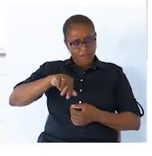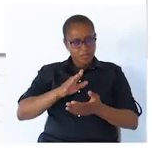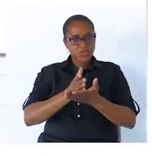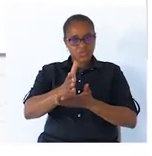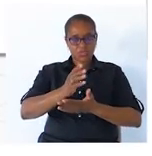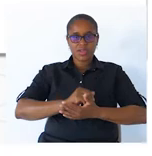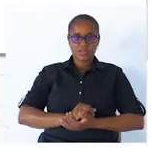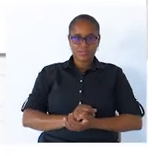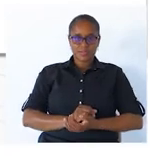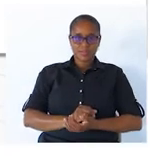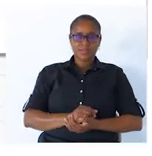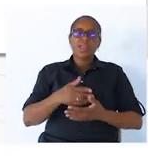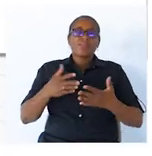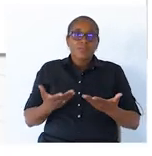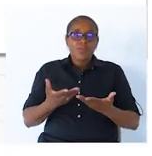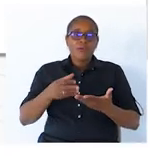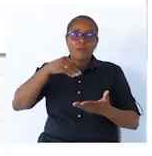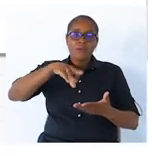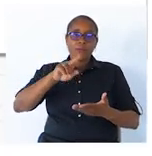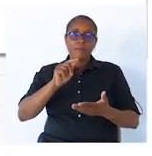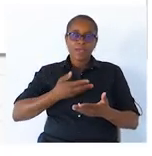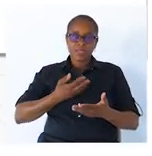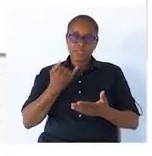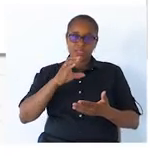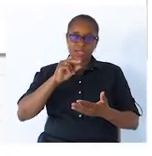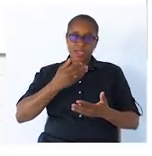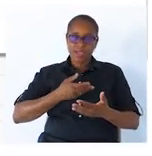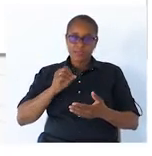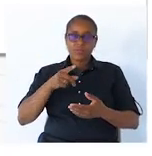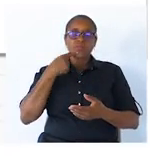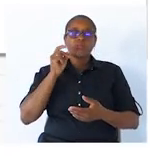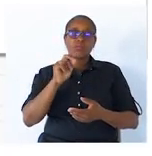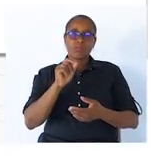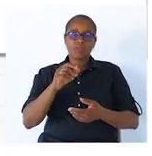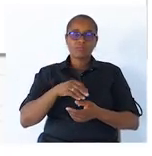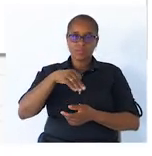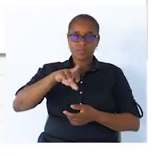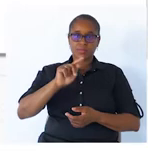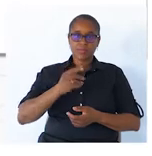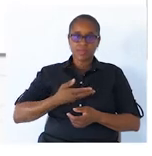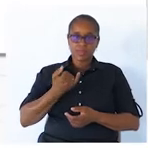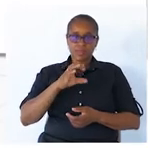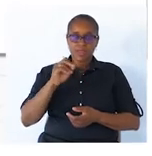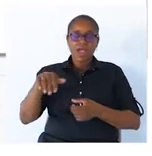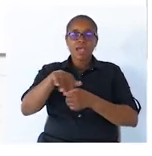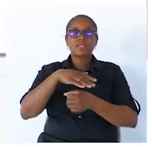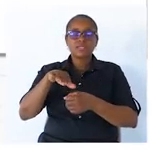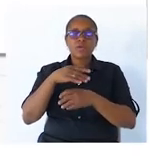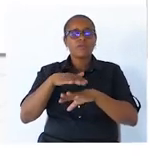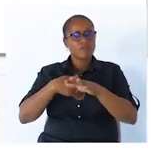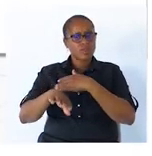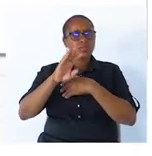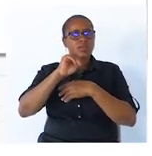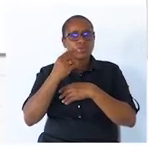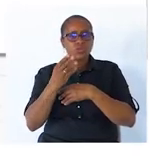continuar. Então, o predicado. Chama-se predicado a ação praticada pelo